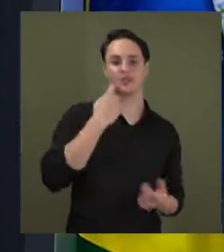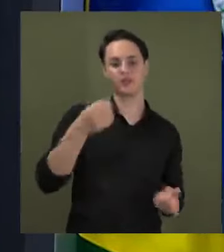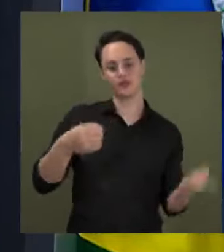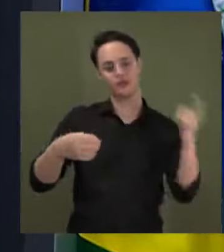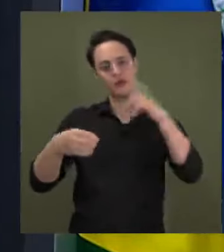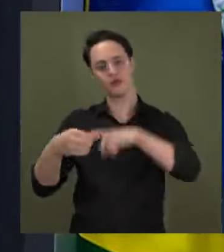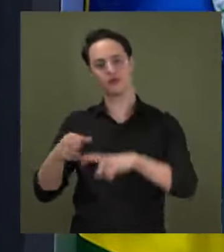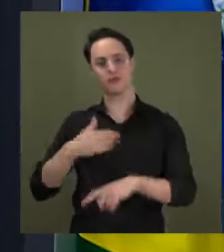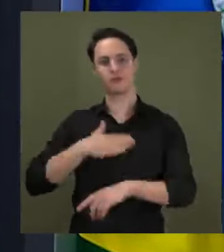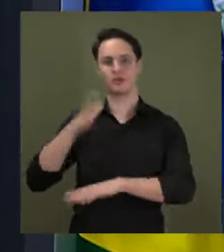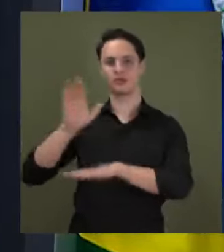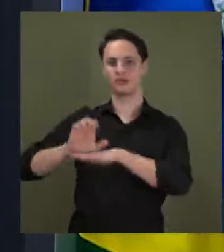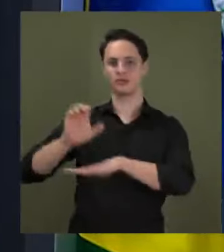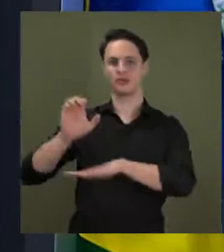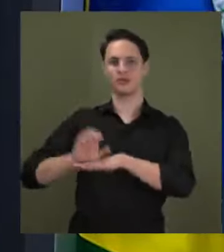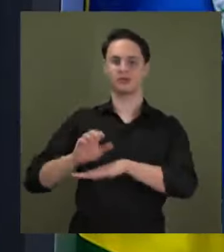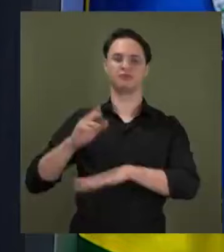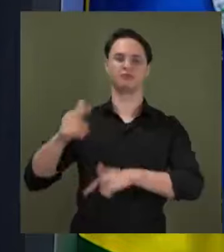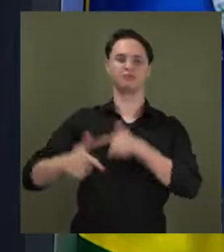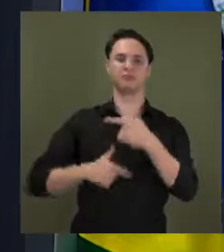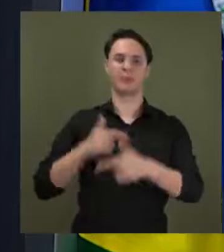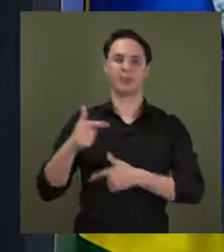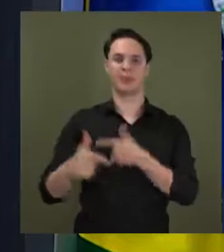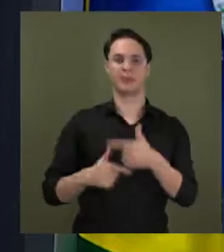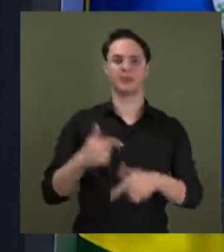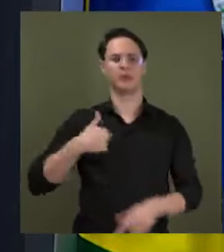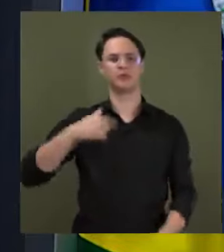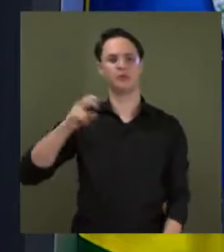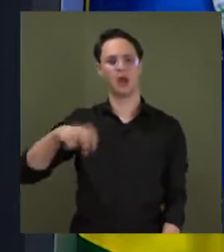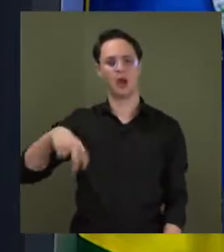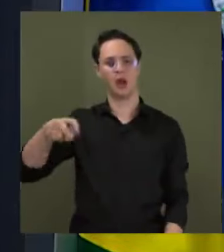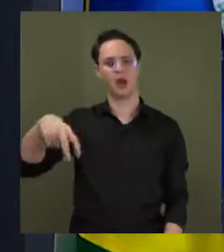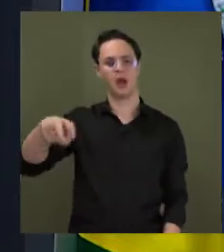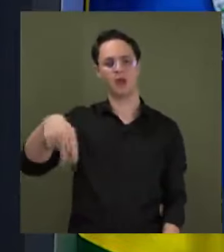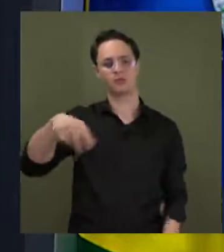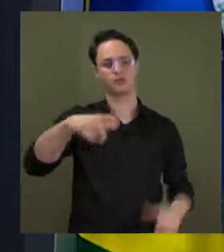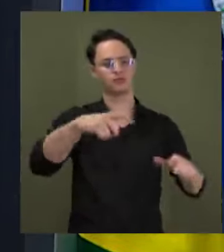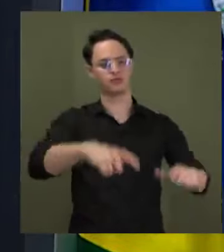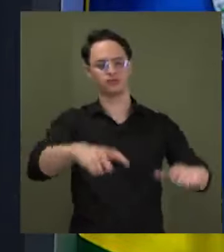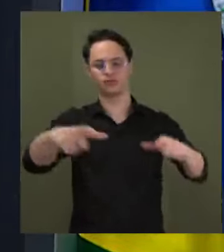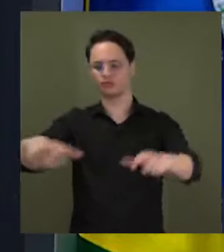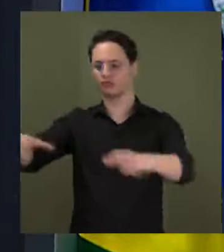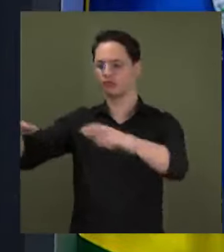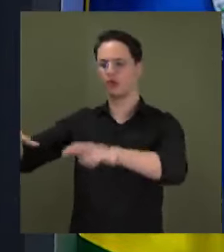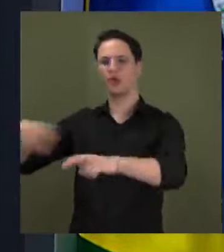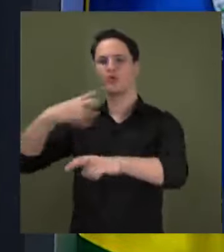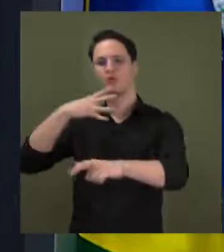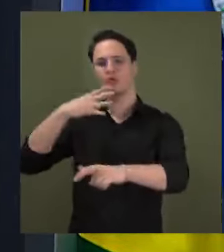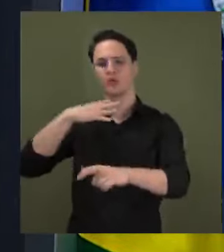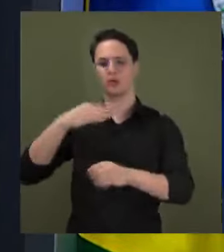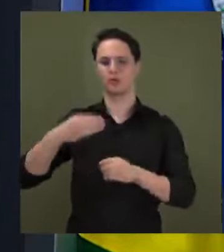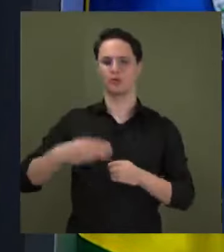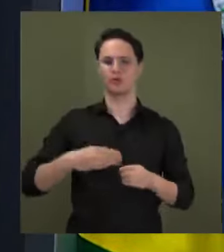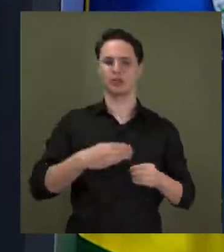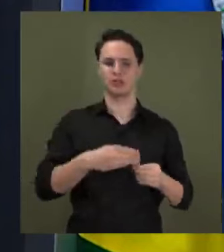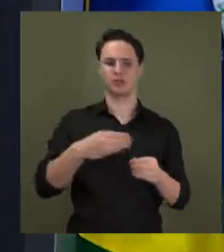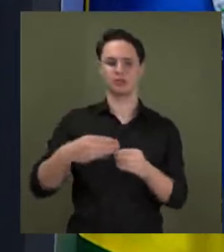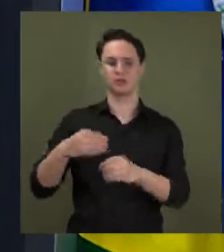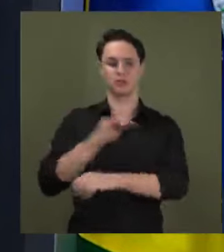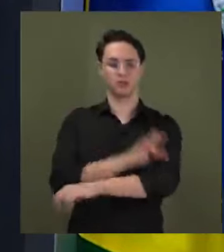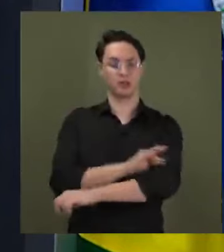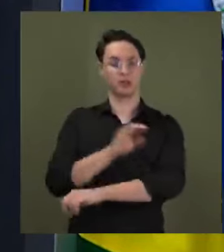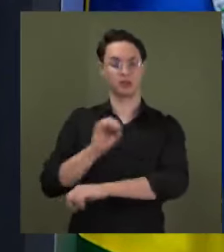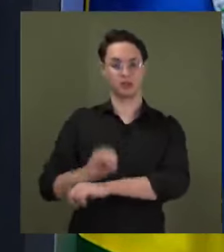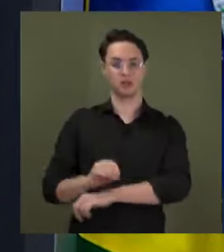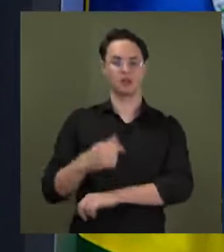estou no meu estado invariavelmente. Ando pelo Tocantins, conheço os meus municípios e basta ver a mudança